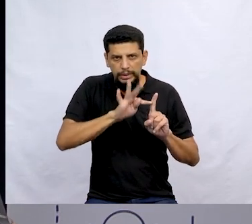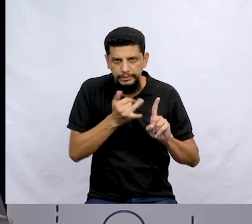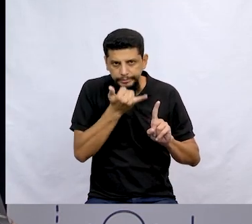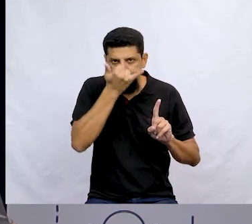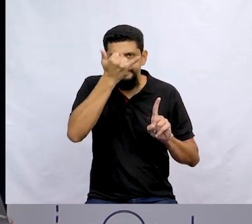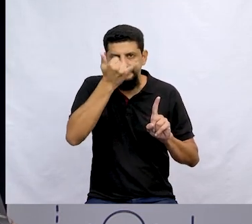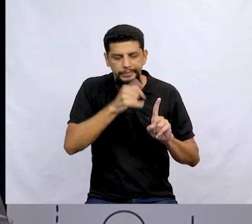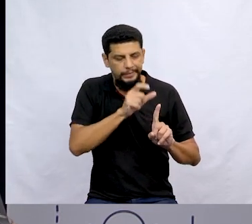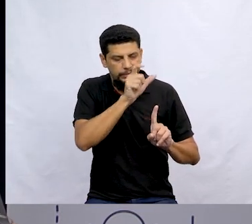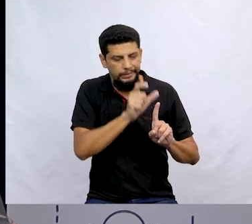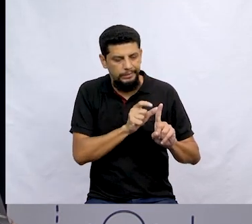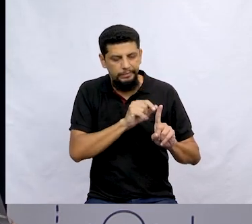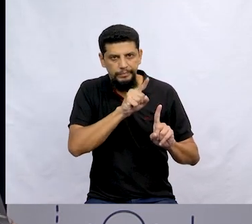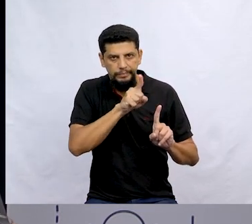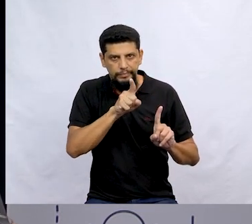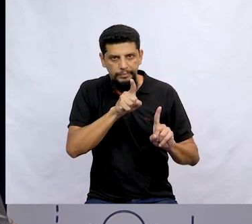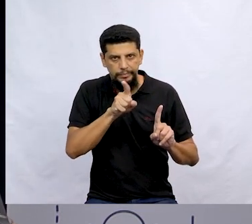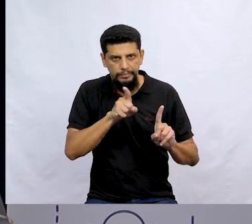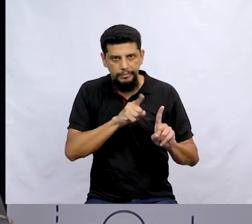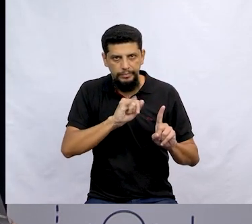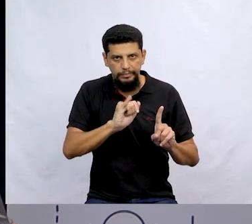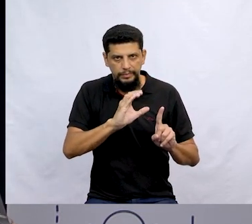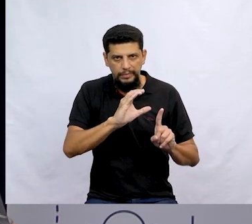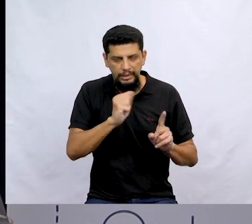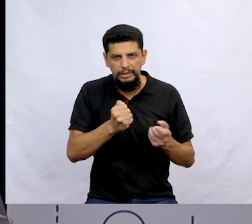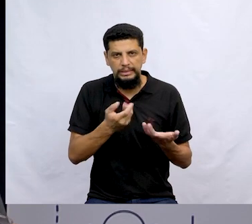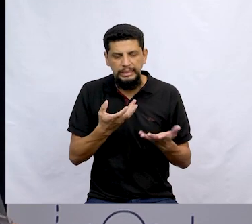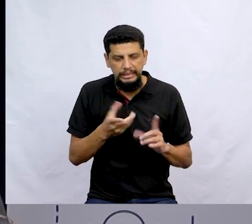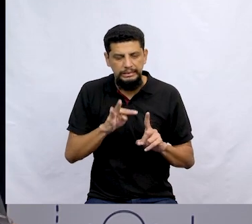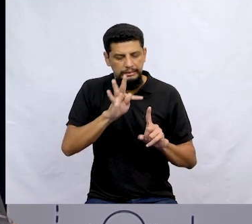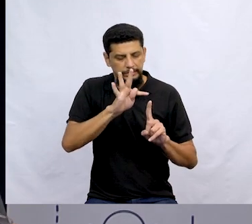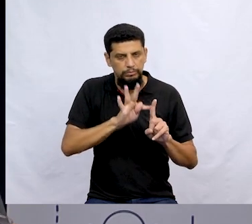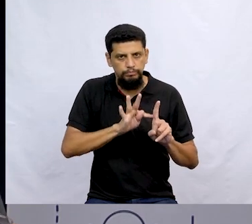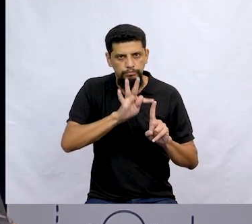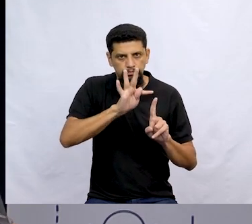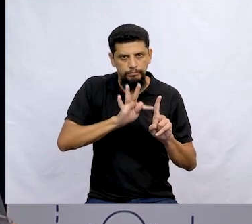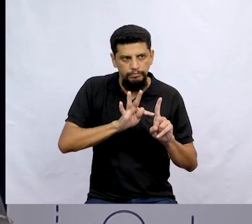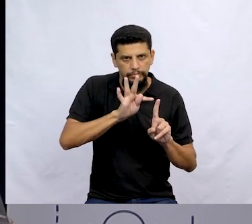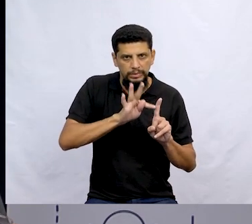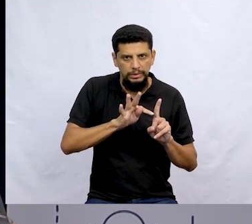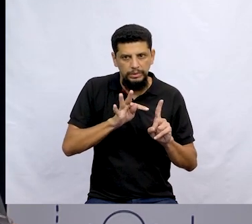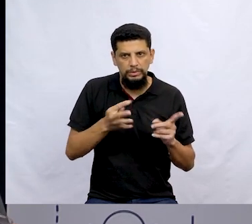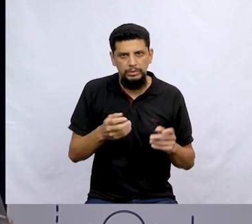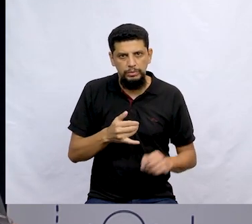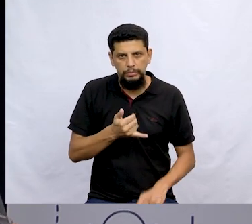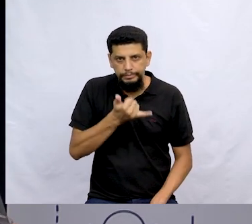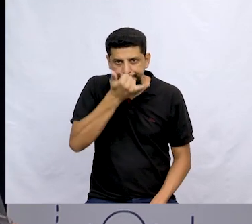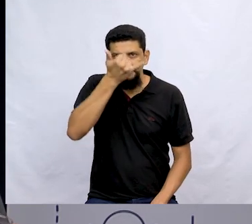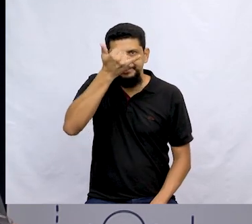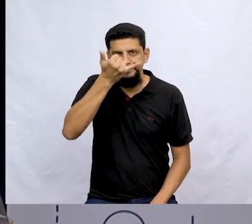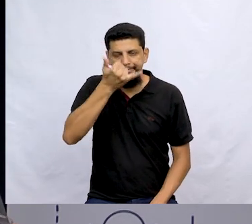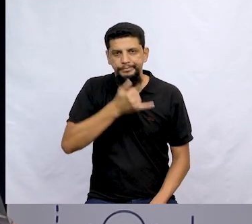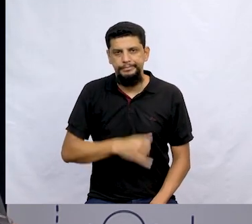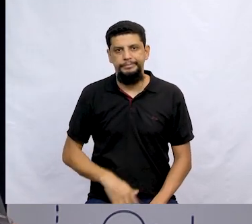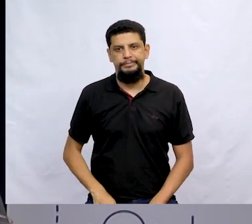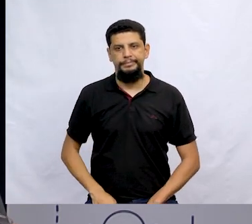um pedido da Dona Zica. A Dona Zica vivia querendo medir o nível ali de má sorte no ar.